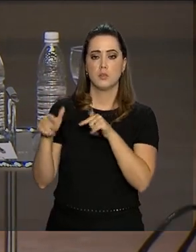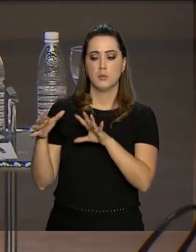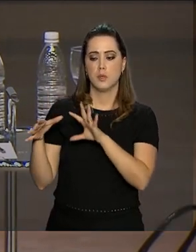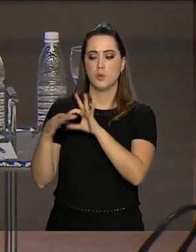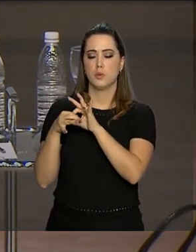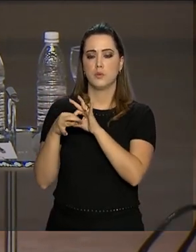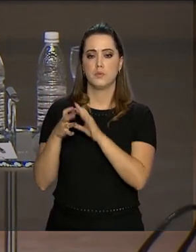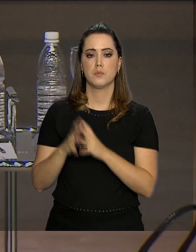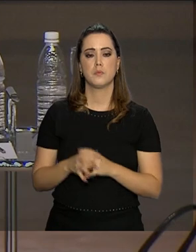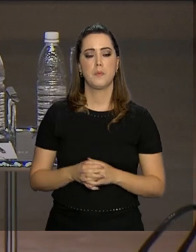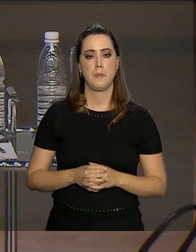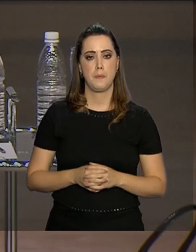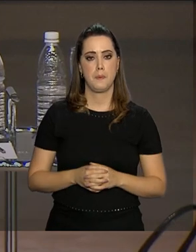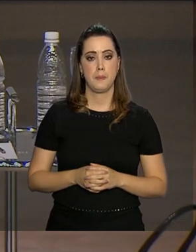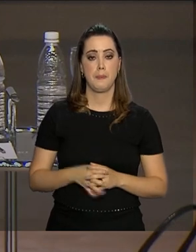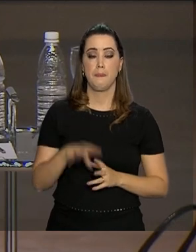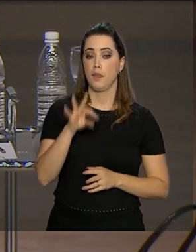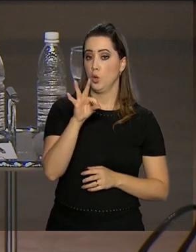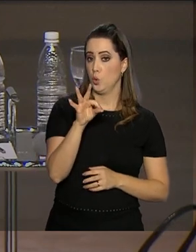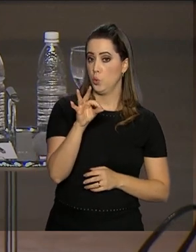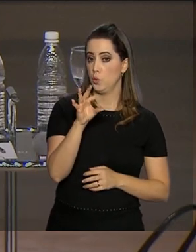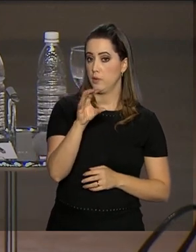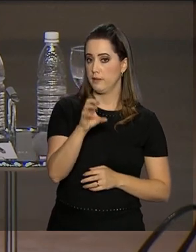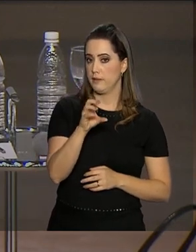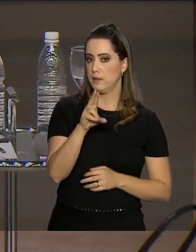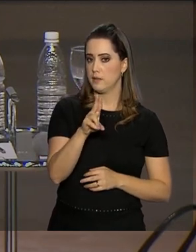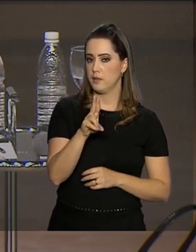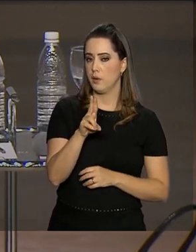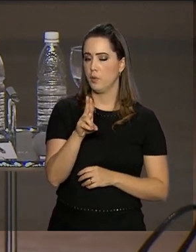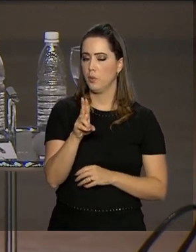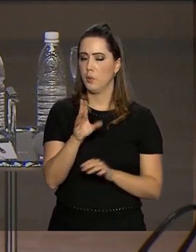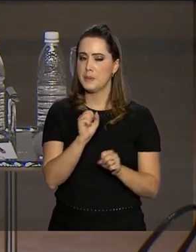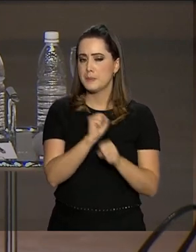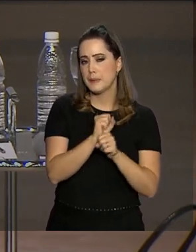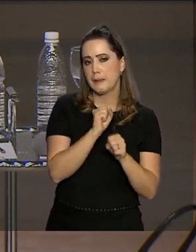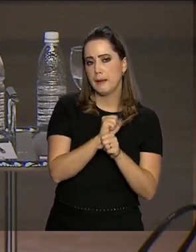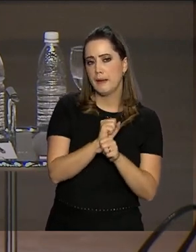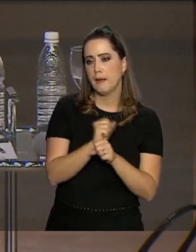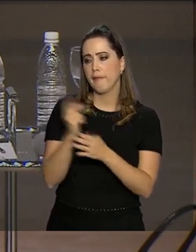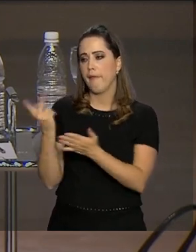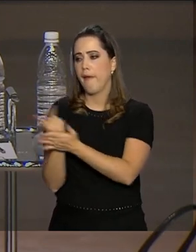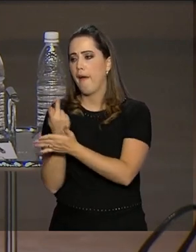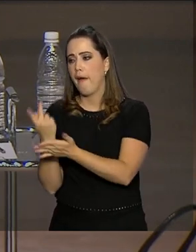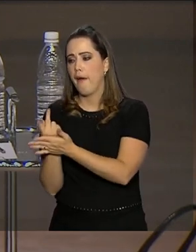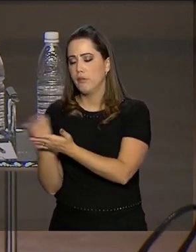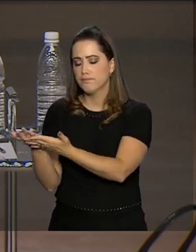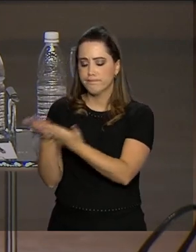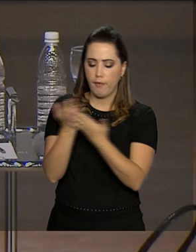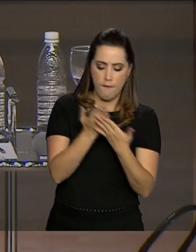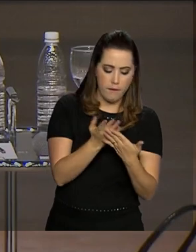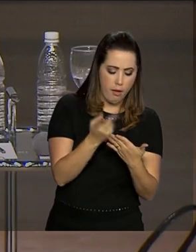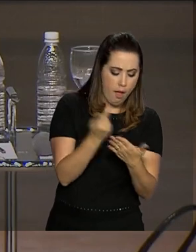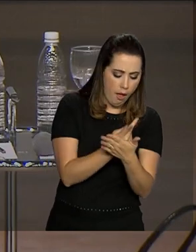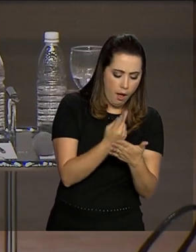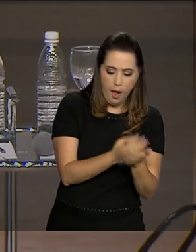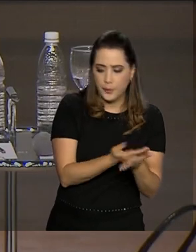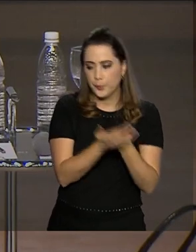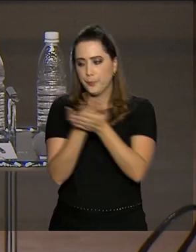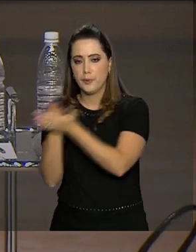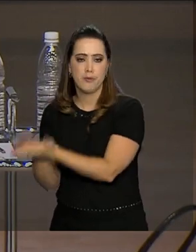conjunto. O TCU, em vez de esperar que fosse feito errado, detectar o erro e quem errou,